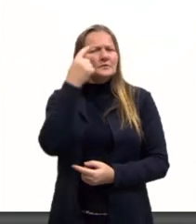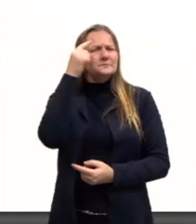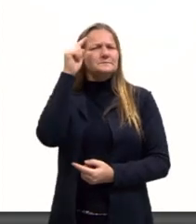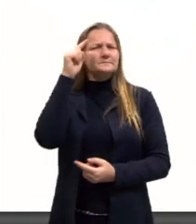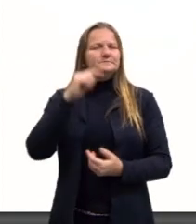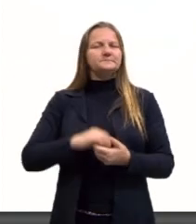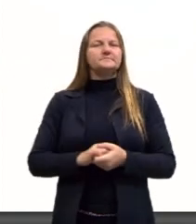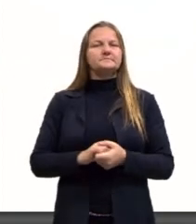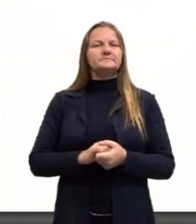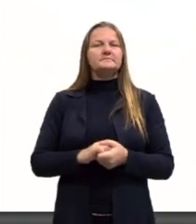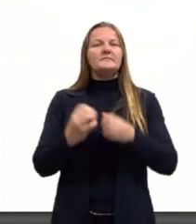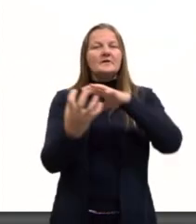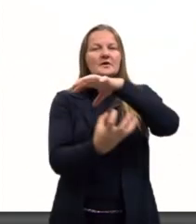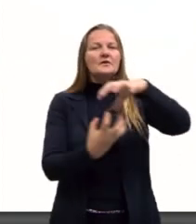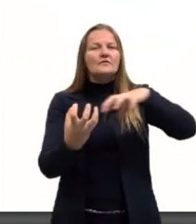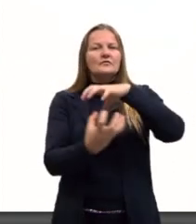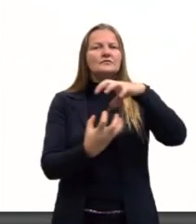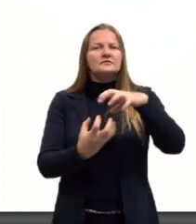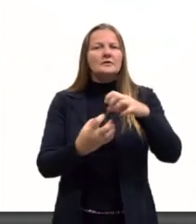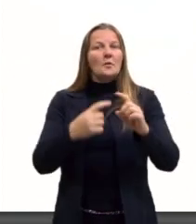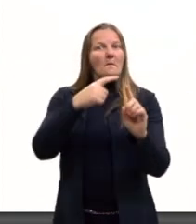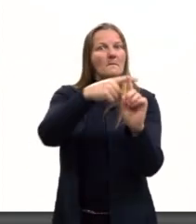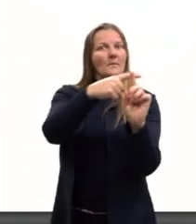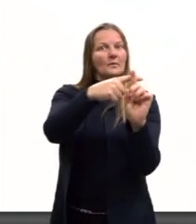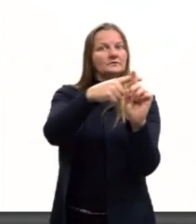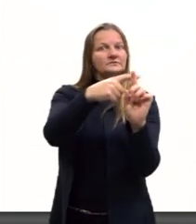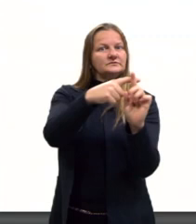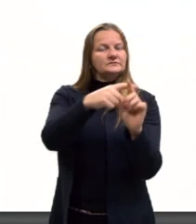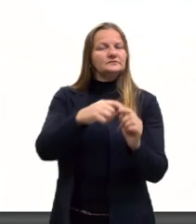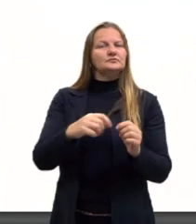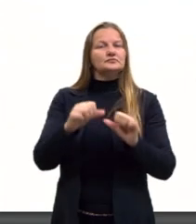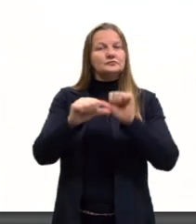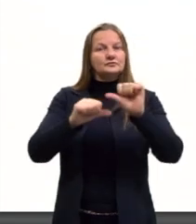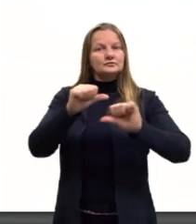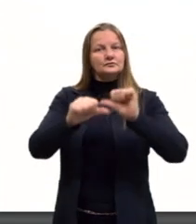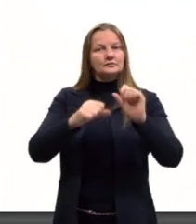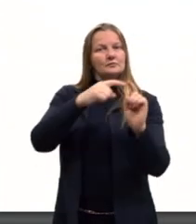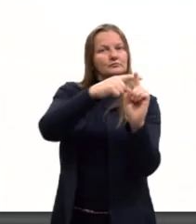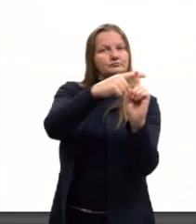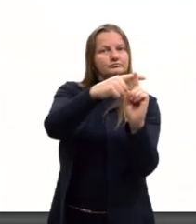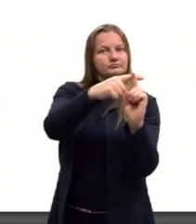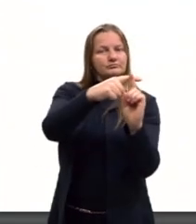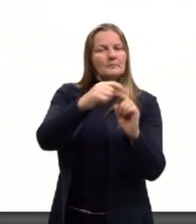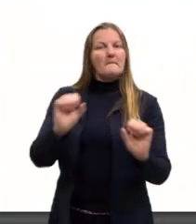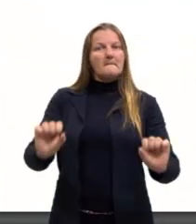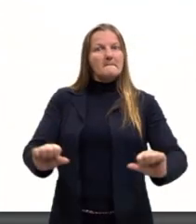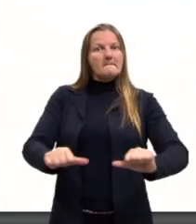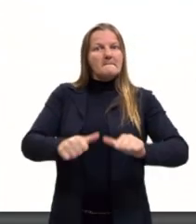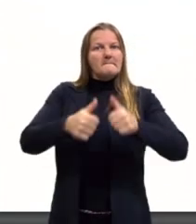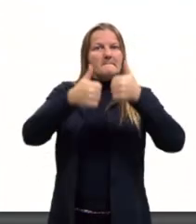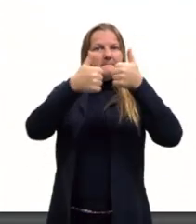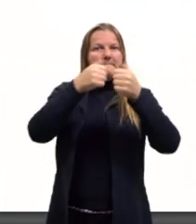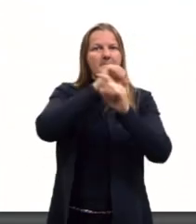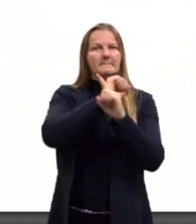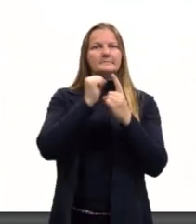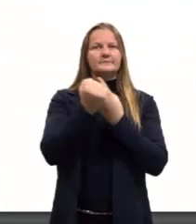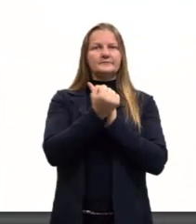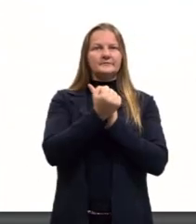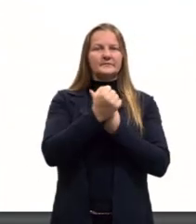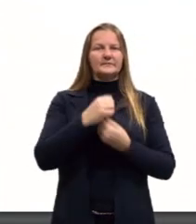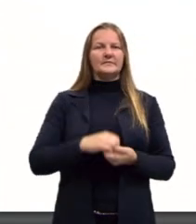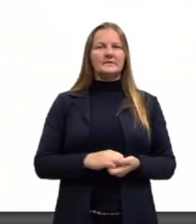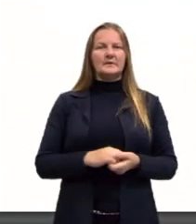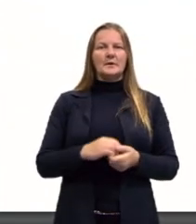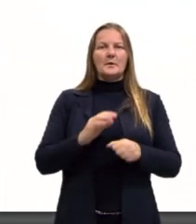que a revolução, geralmente, é algo positivo. É uma transformação que traz melhorias para a sociedade. Que